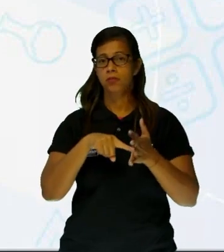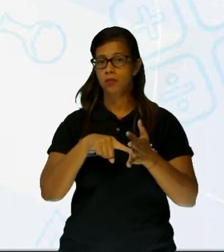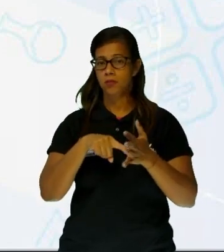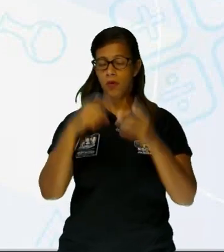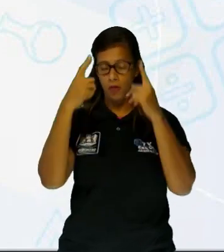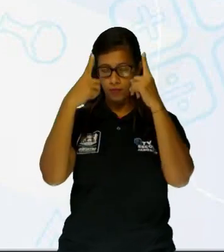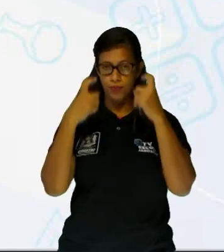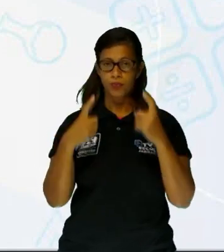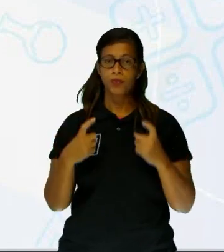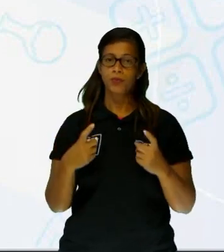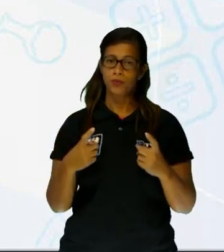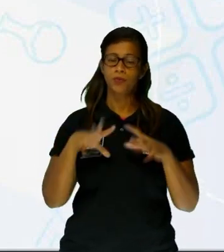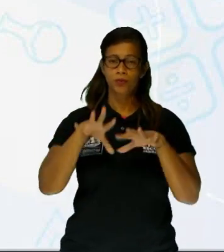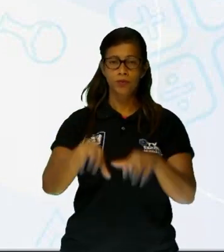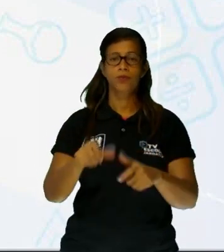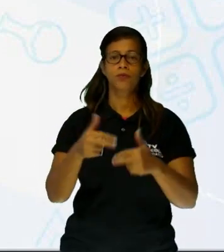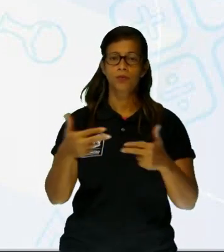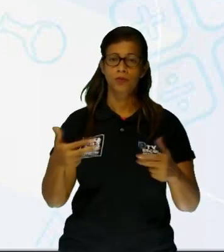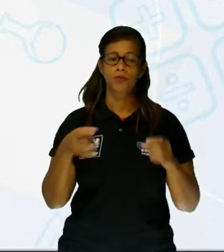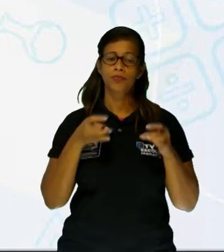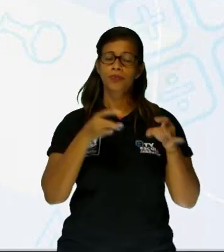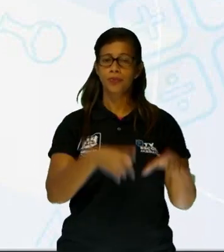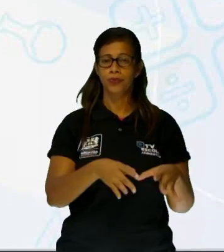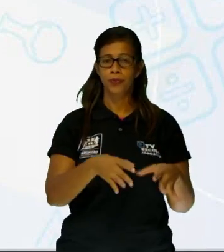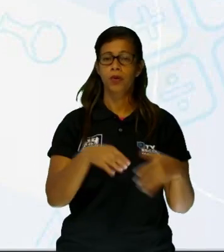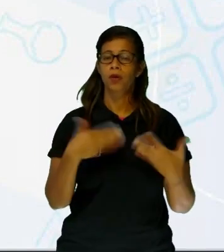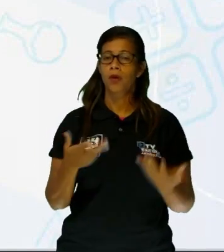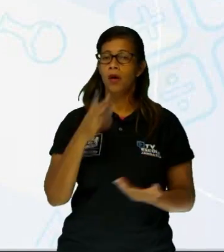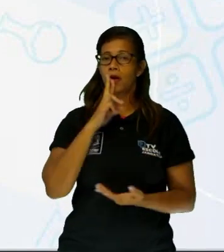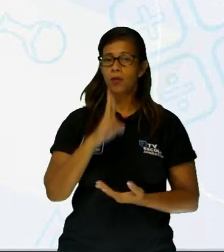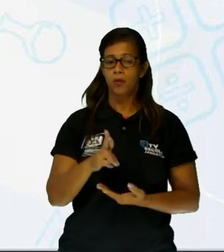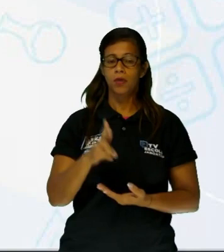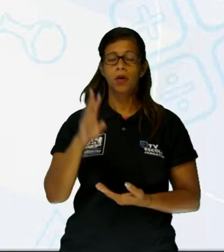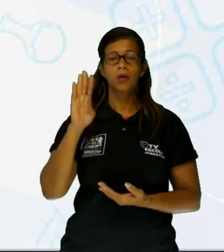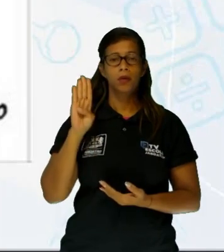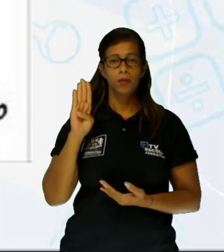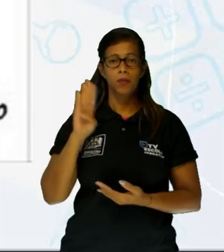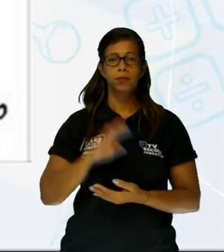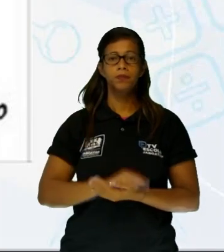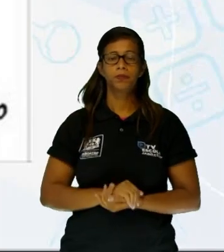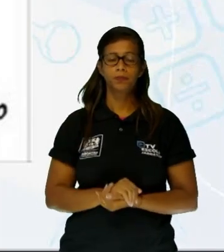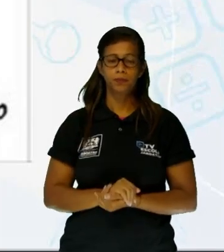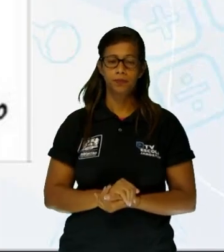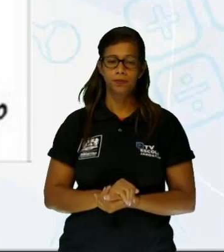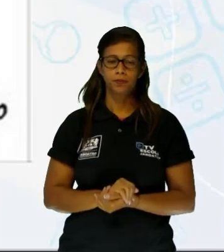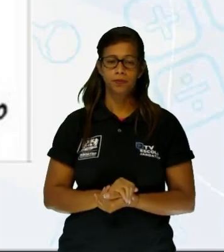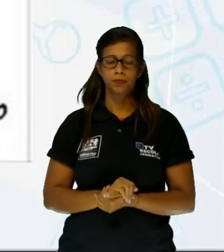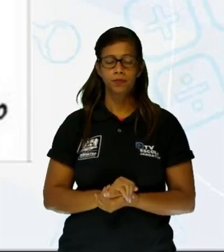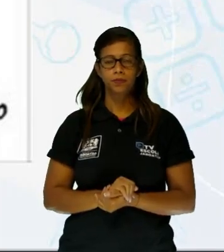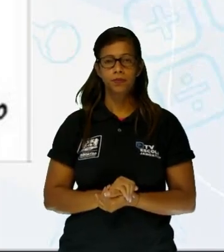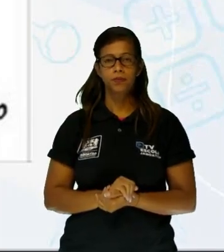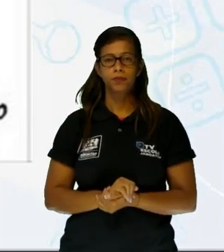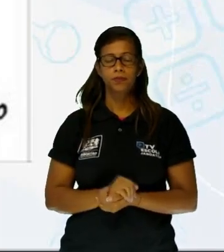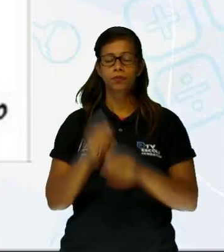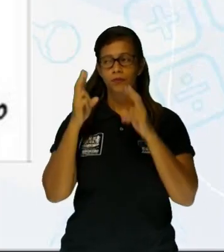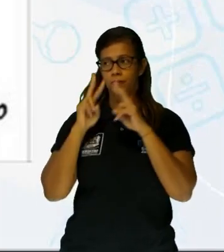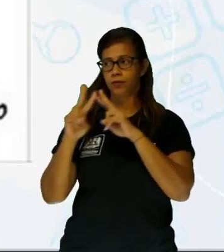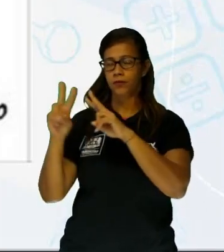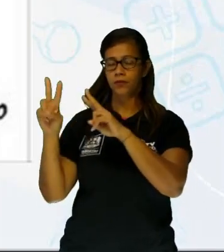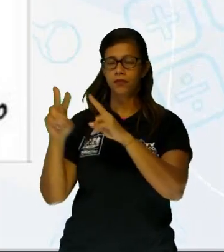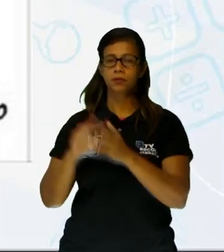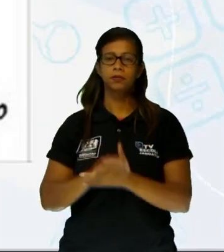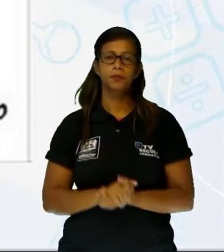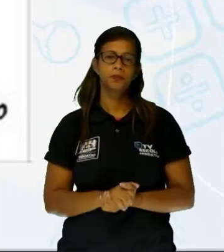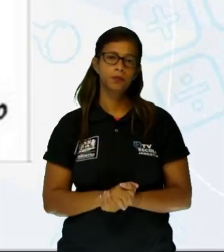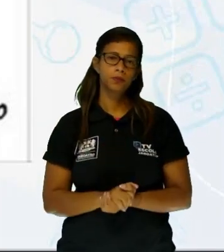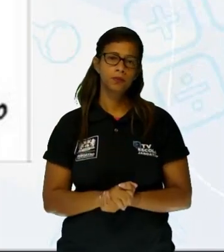abandono dos animais. Portanto, letra B aí é a nossa resposta para essa questão. Tranquilo? Bom, vamos seguindo aí. Olha o texto 7. Nós